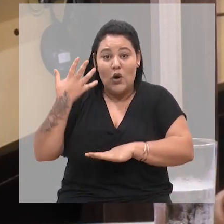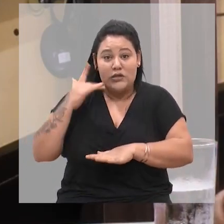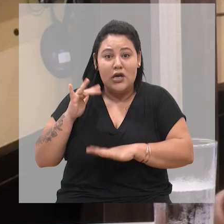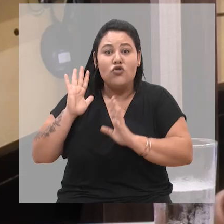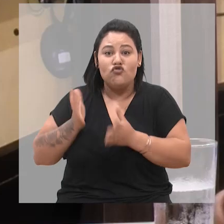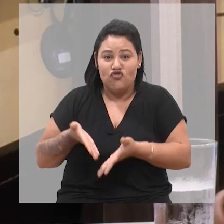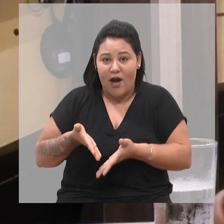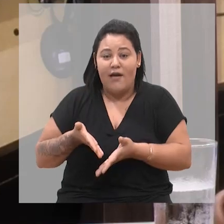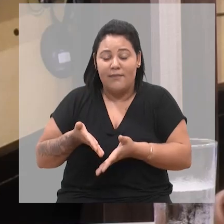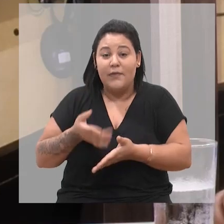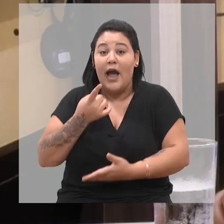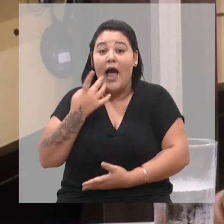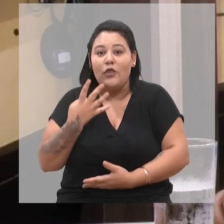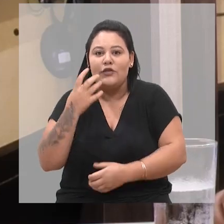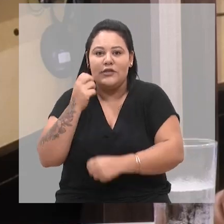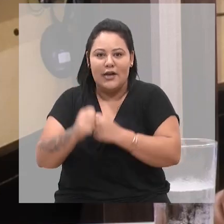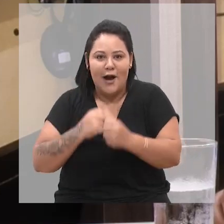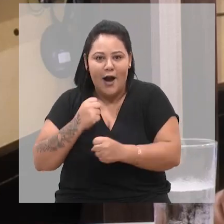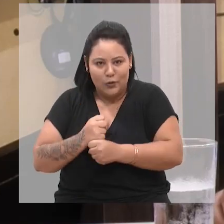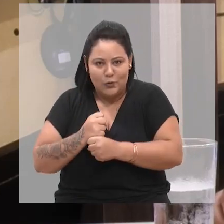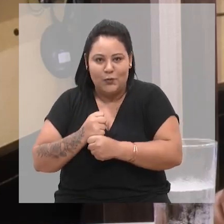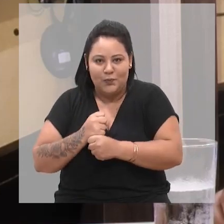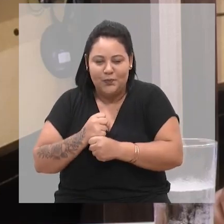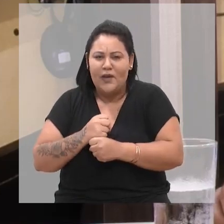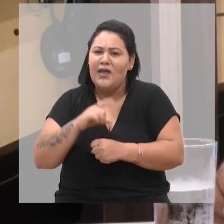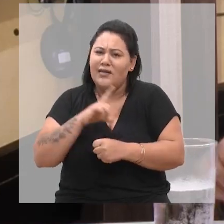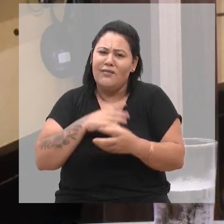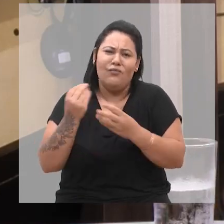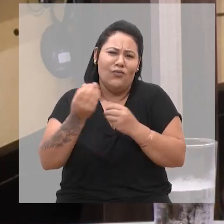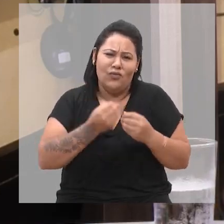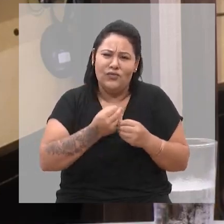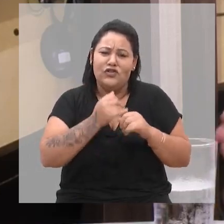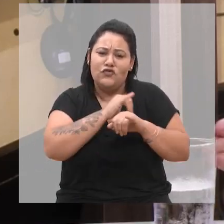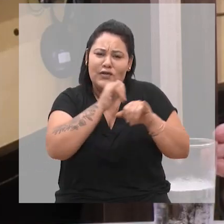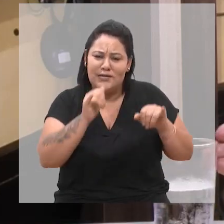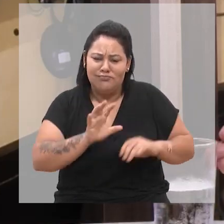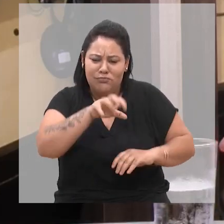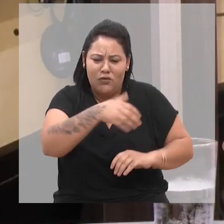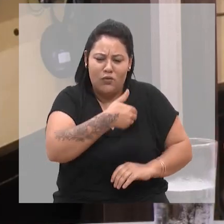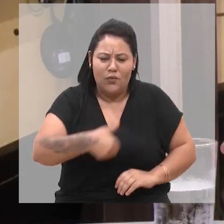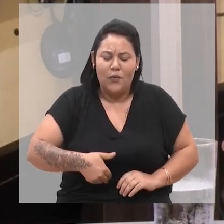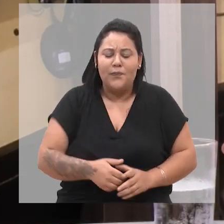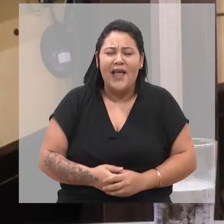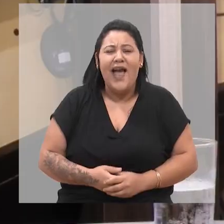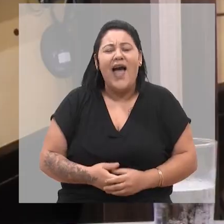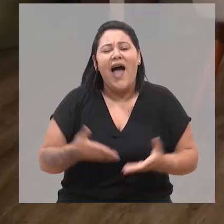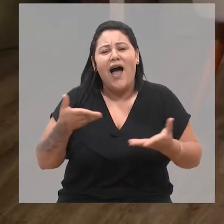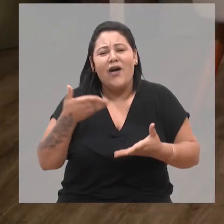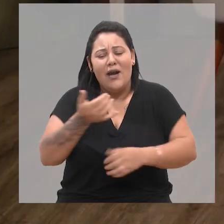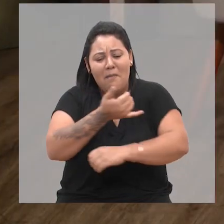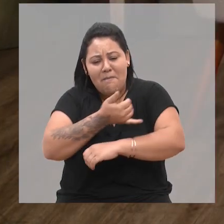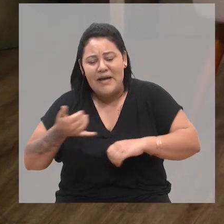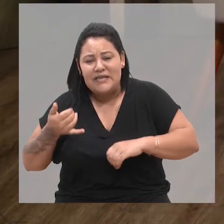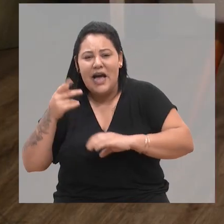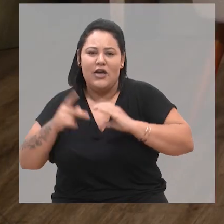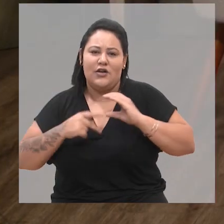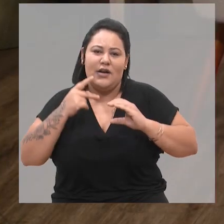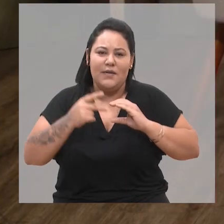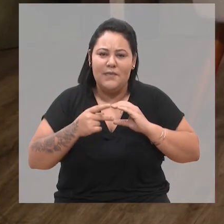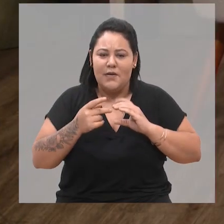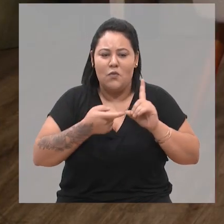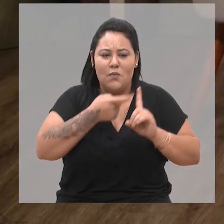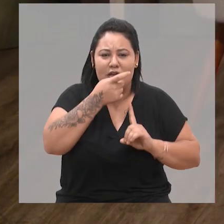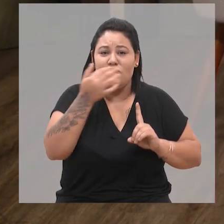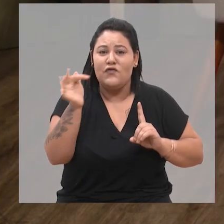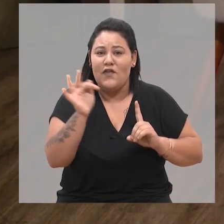E houve muita polêmica, sensibilização com o setor público. Nessa sua passagem pela Câmara agora, neste mês de fevereiro,